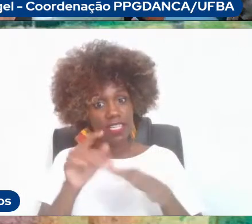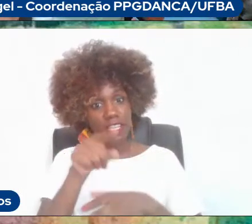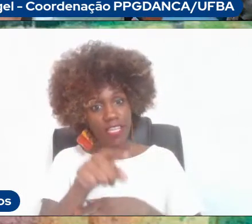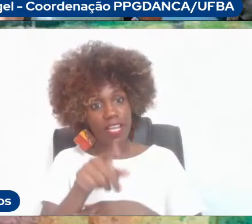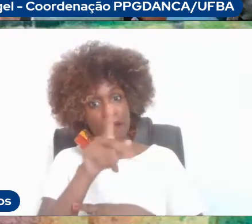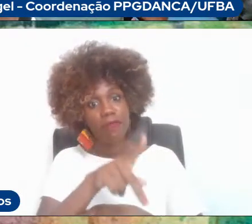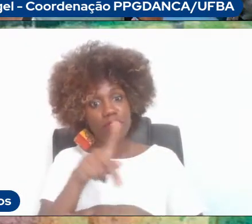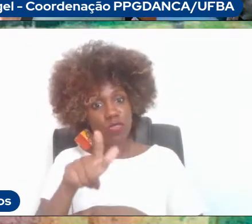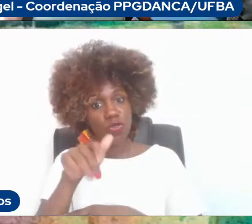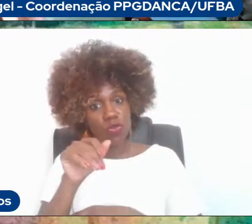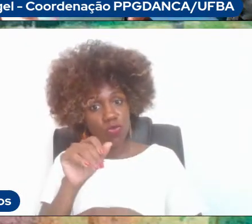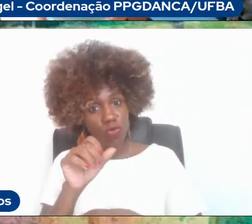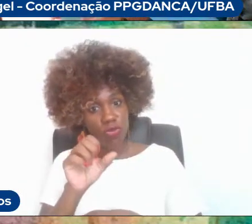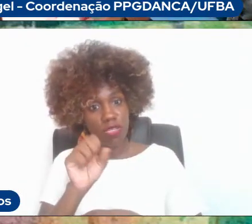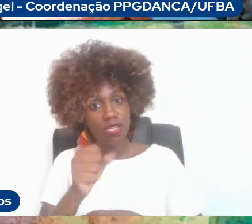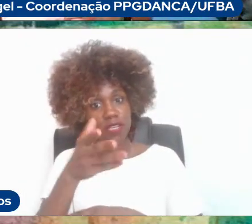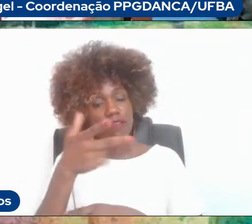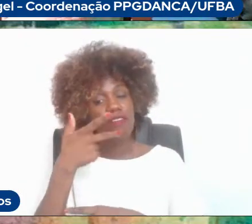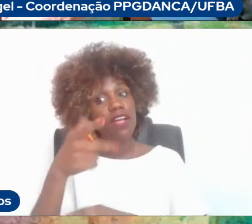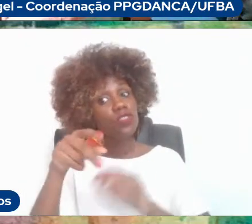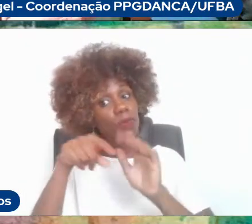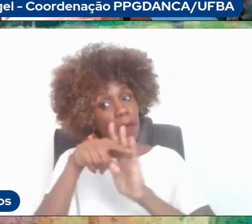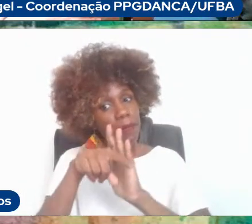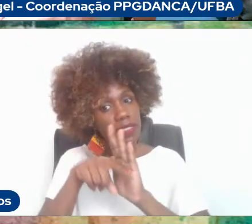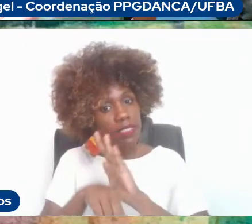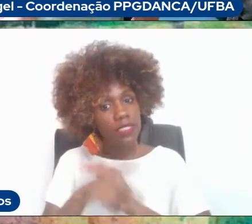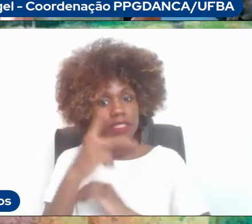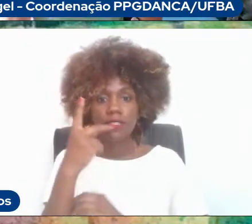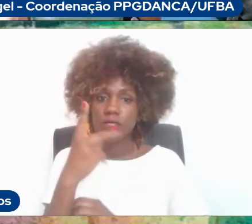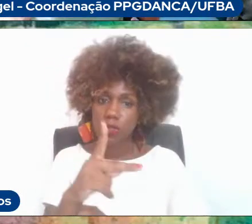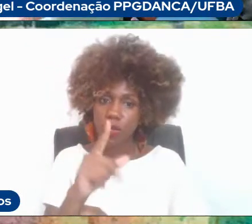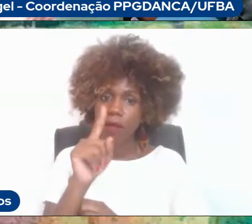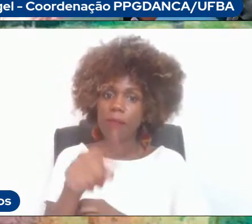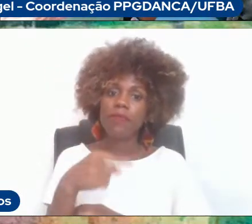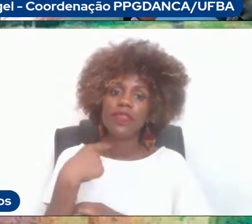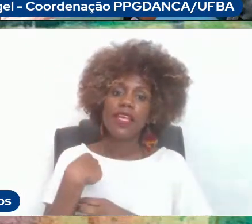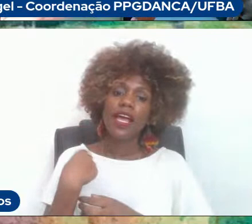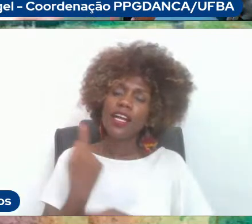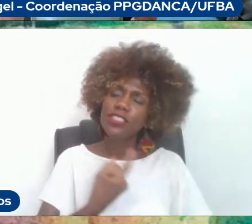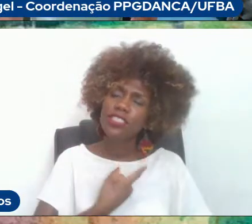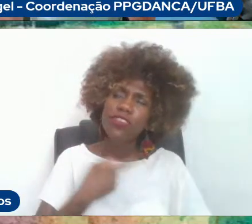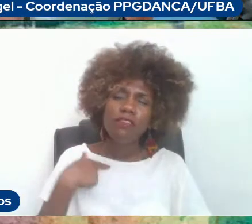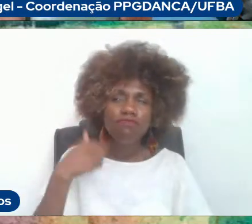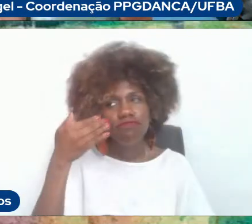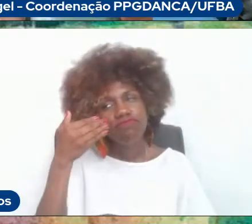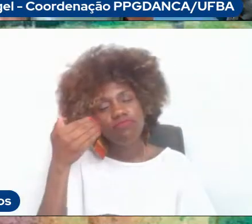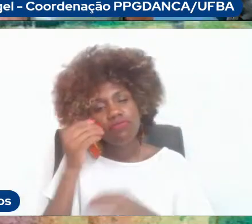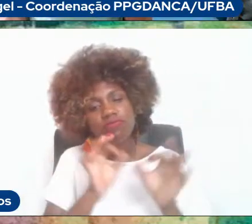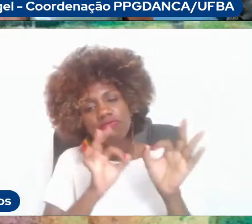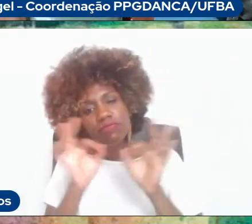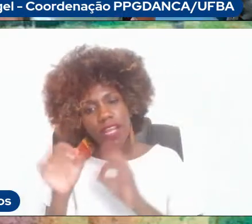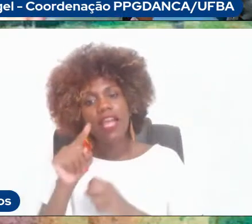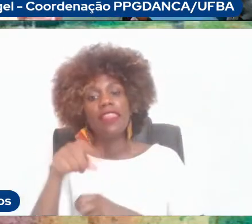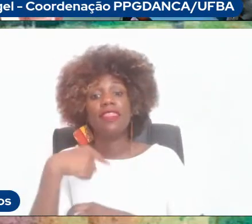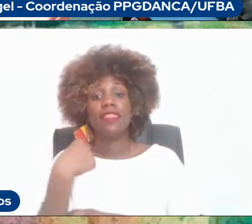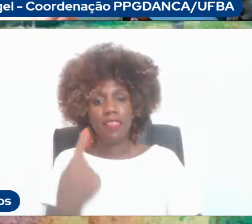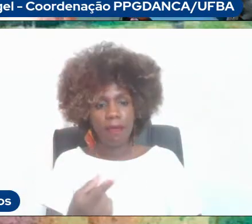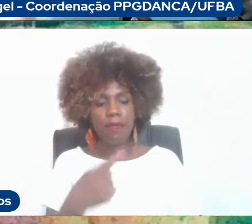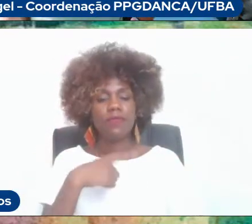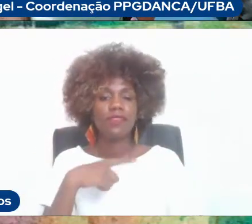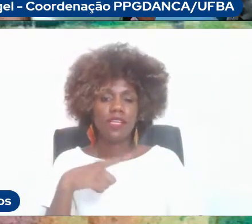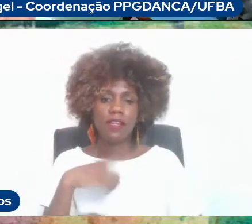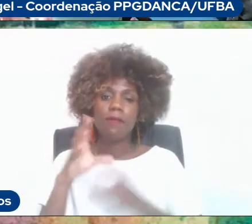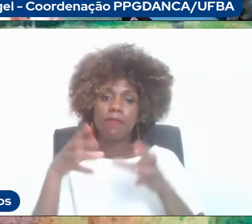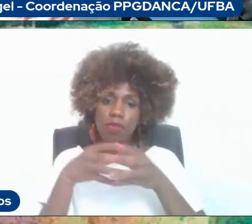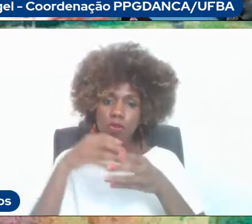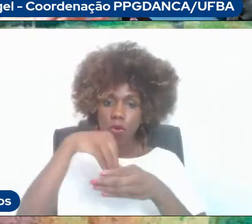vai falar um pouco da sua pesquisa primeiro, vai nos honrar com a sua pesquisa, e depois também, como membro